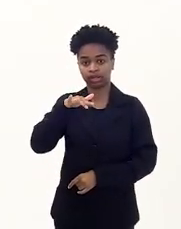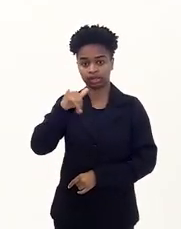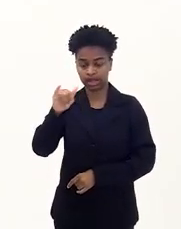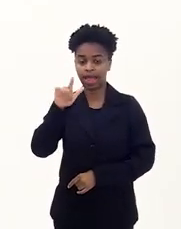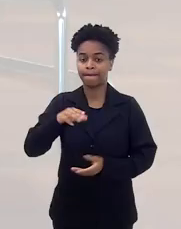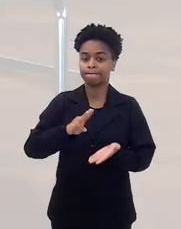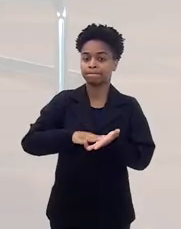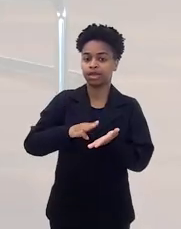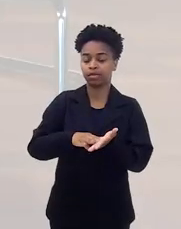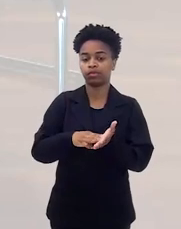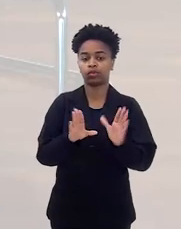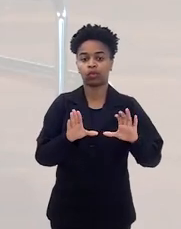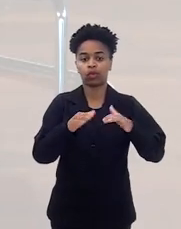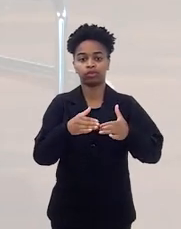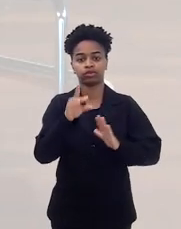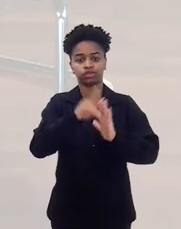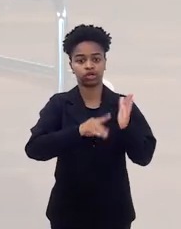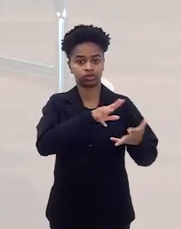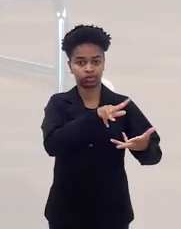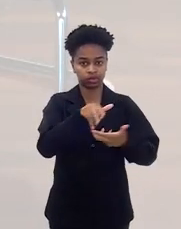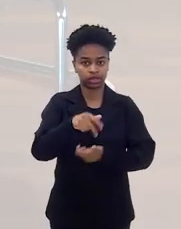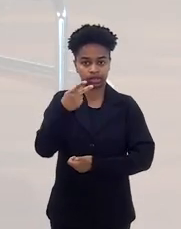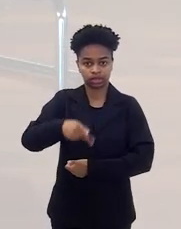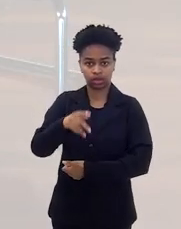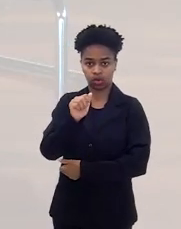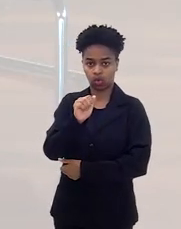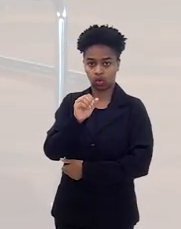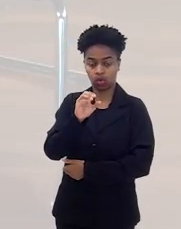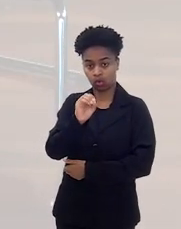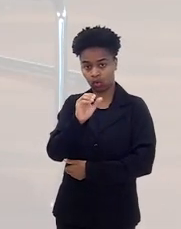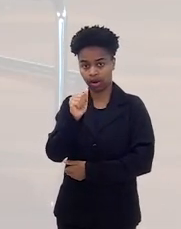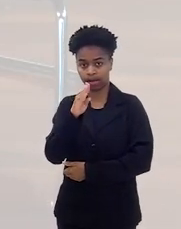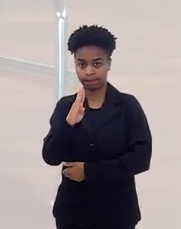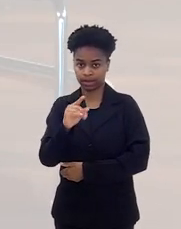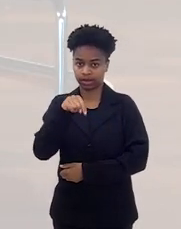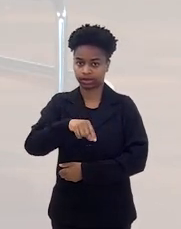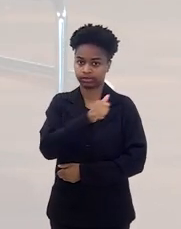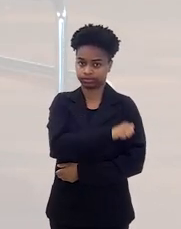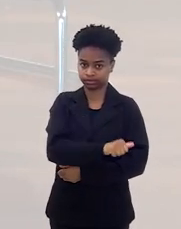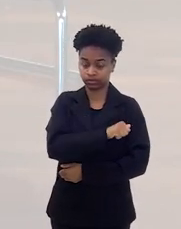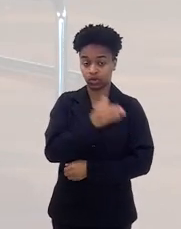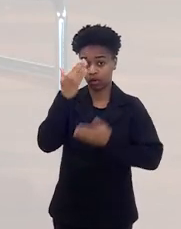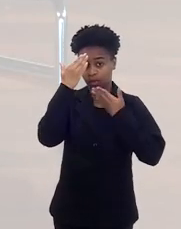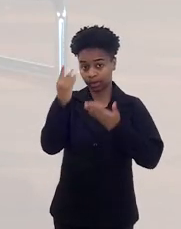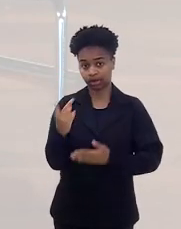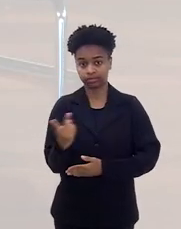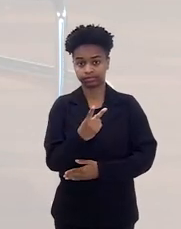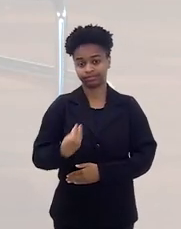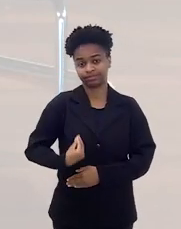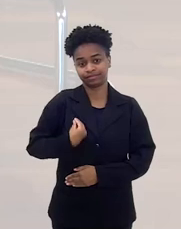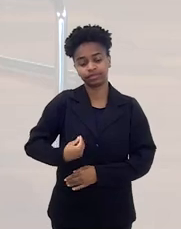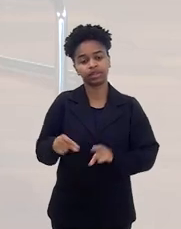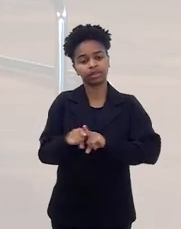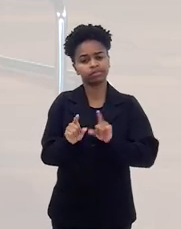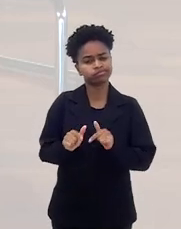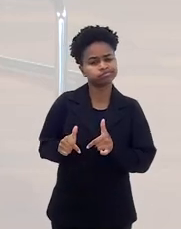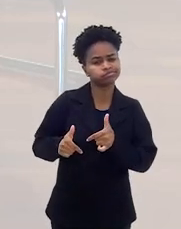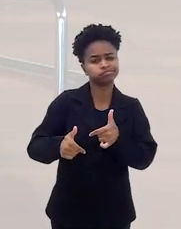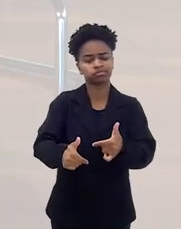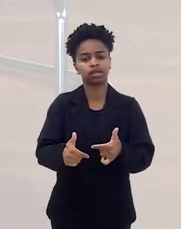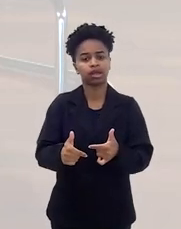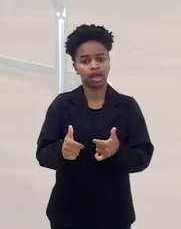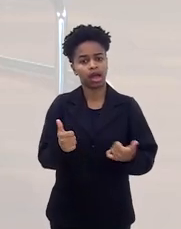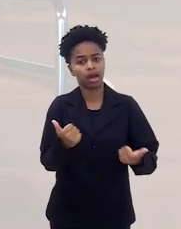Internacional, da Ordem dos Advogados do Brasil do Rio de Janeiro. Muito obrigado à presença das duas, contribuindo muito e